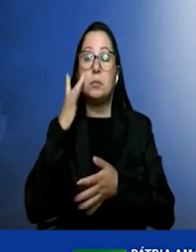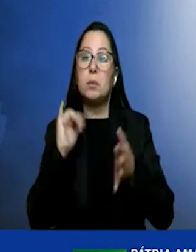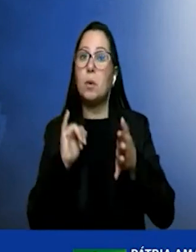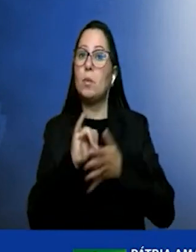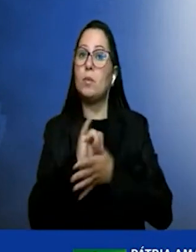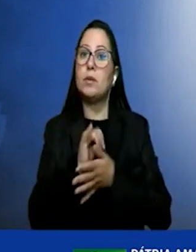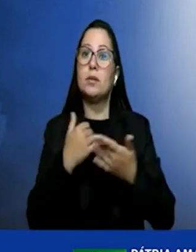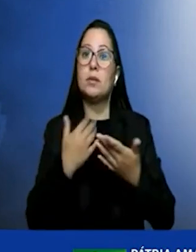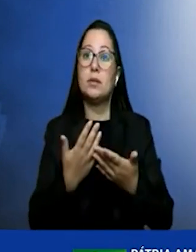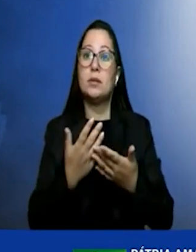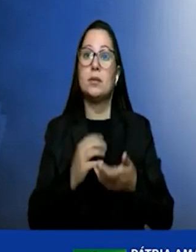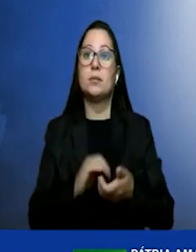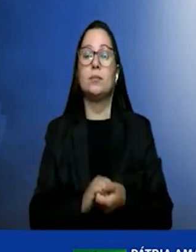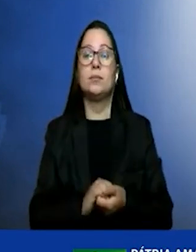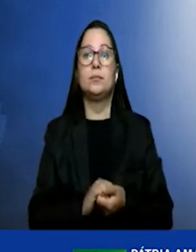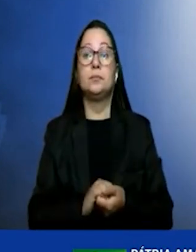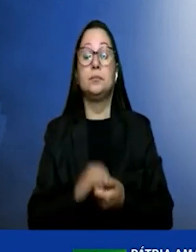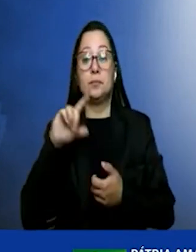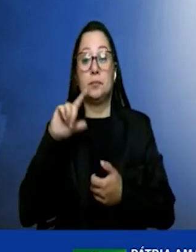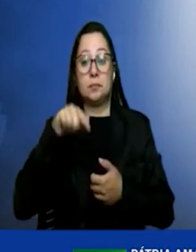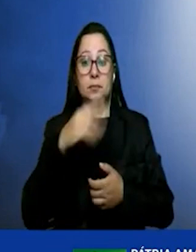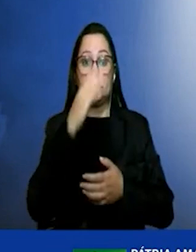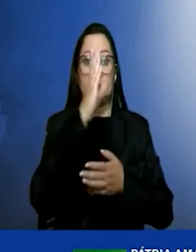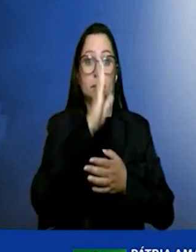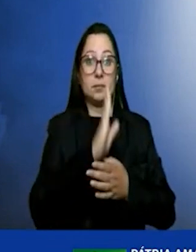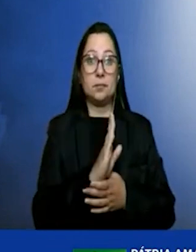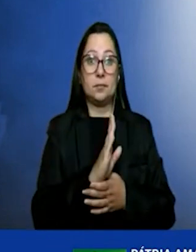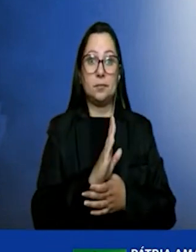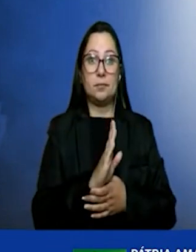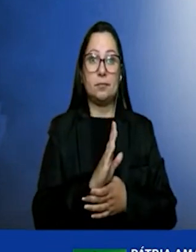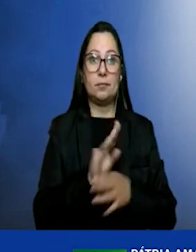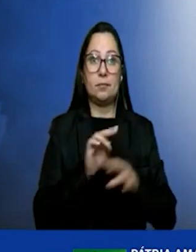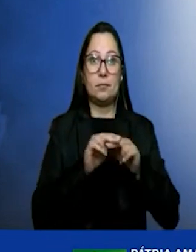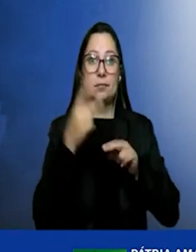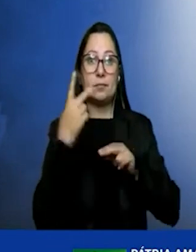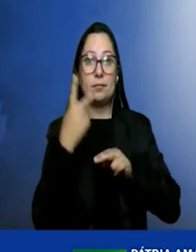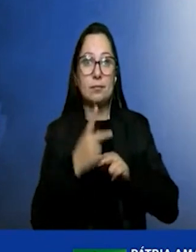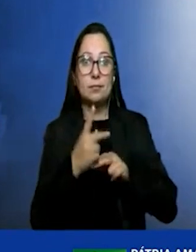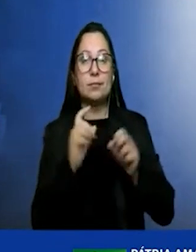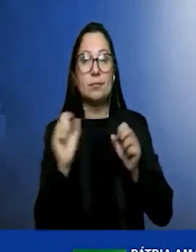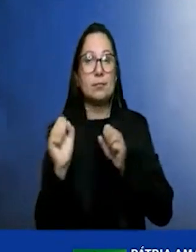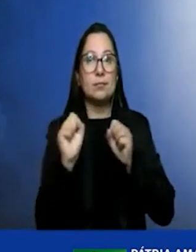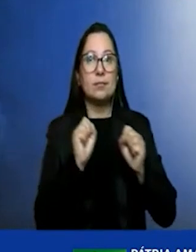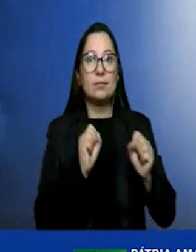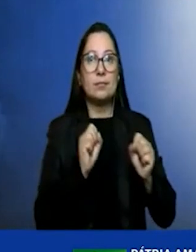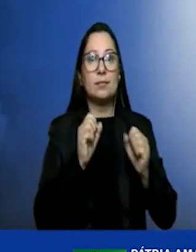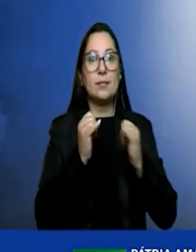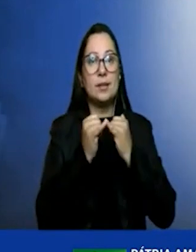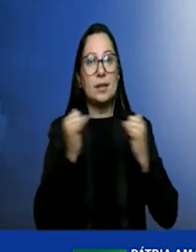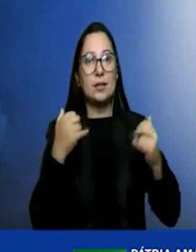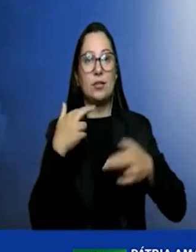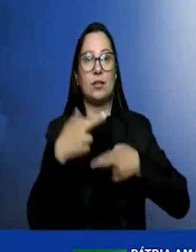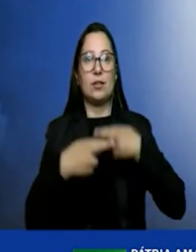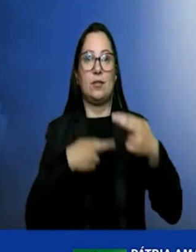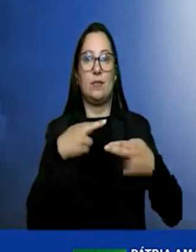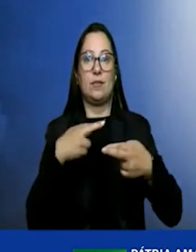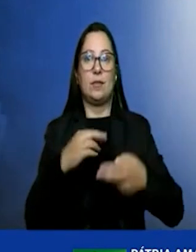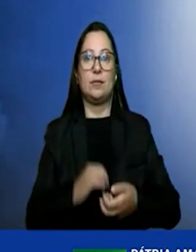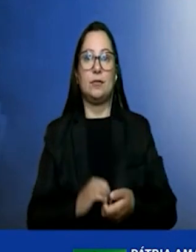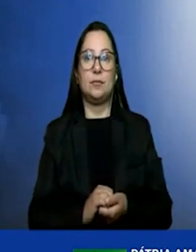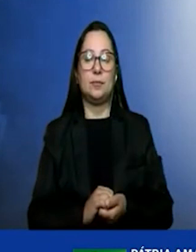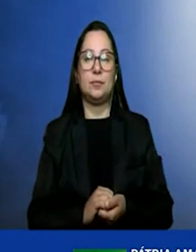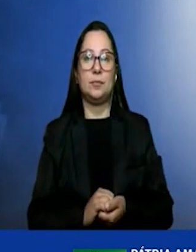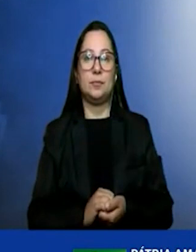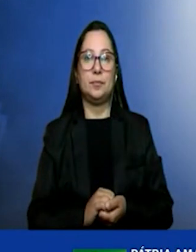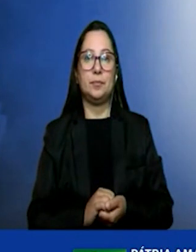e logo depois o Brasil em função das suas condições de energia renovável. Aí a situação do